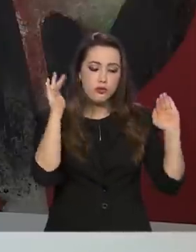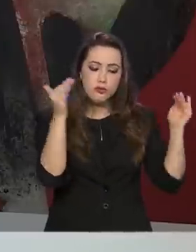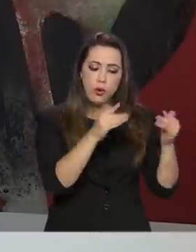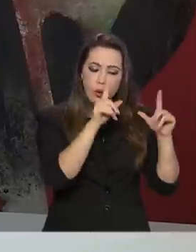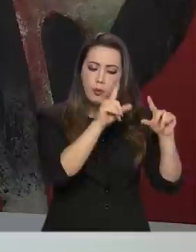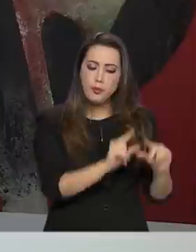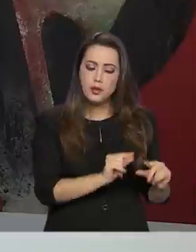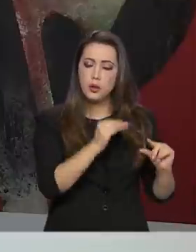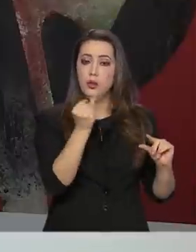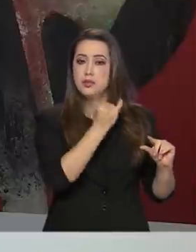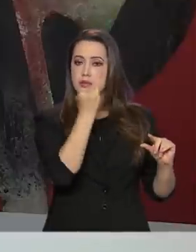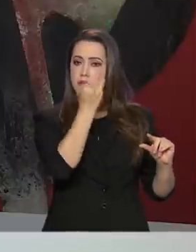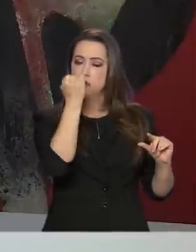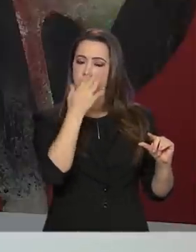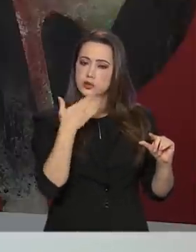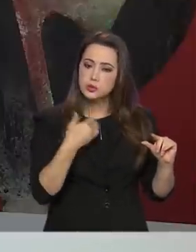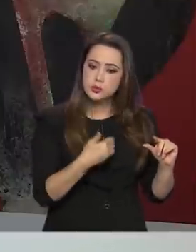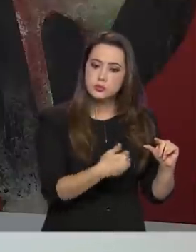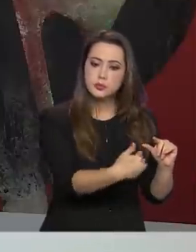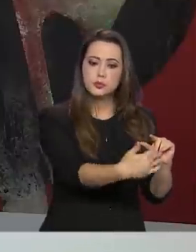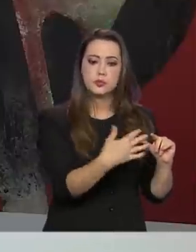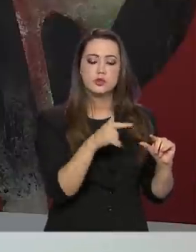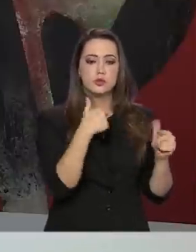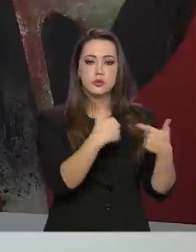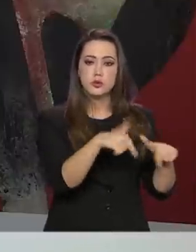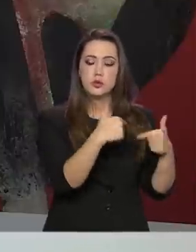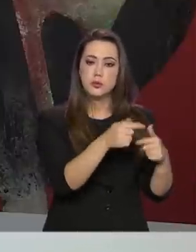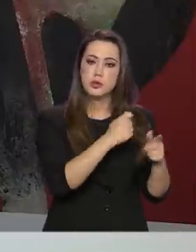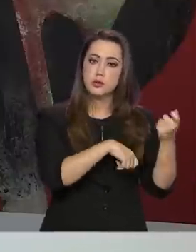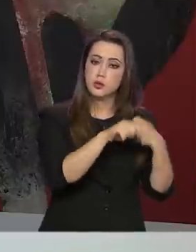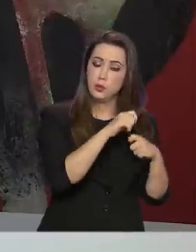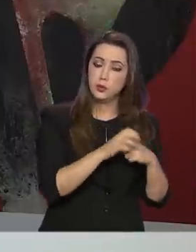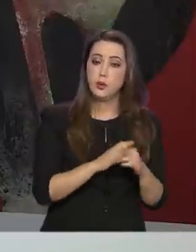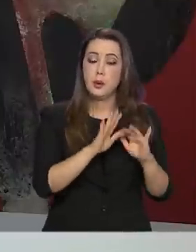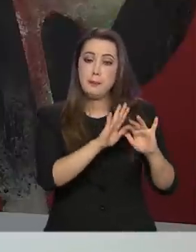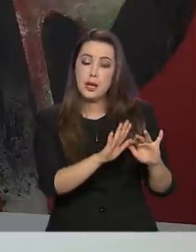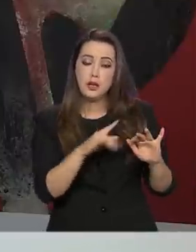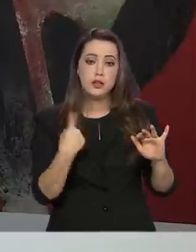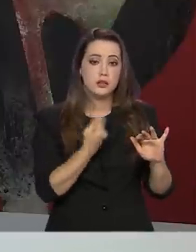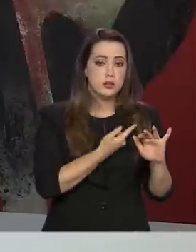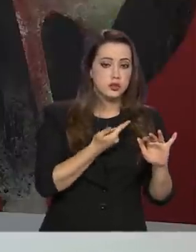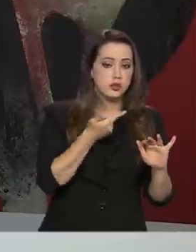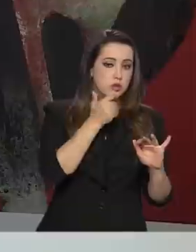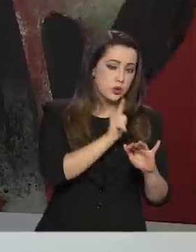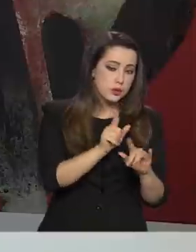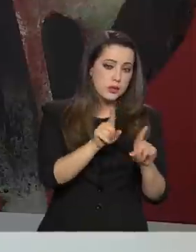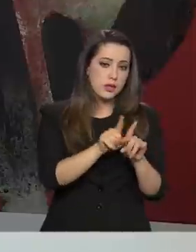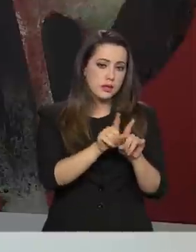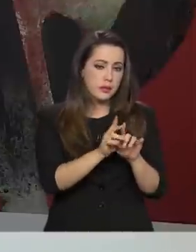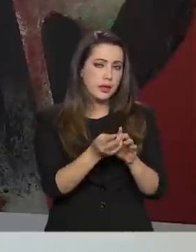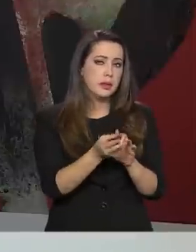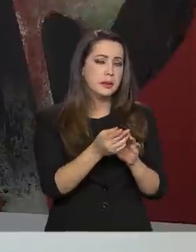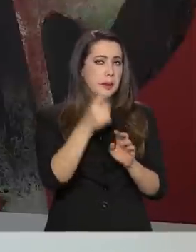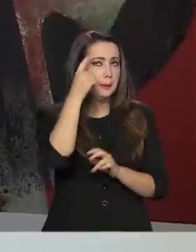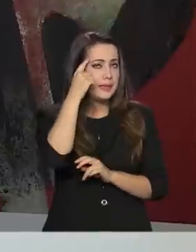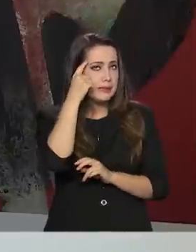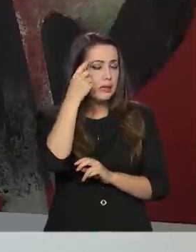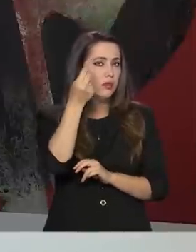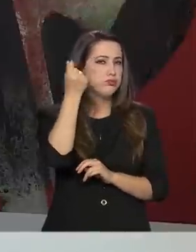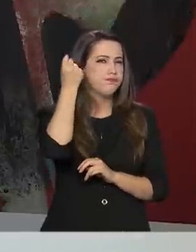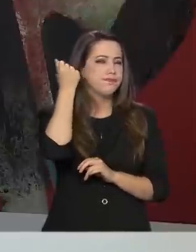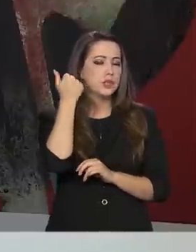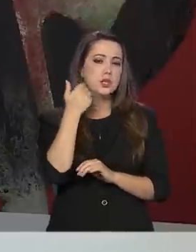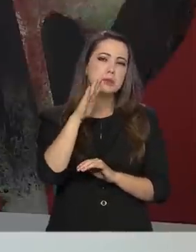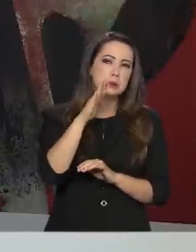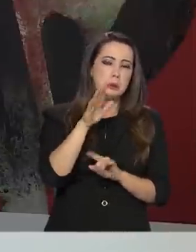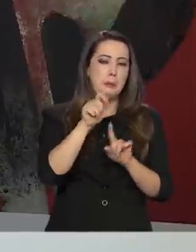importante para manter a atividade econômica. E com isso, a gente tem que retornar um pouquinho no tempo, Voltar lá em meados